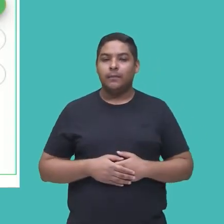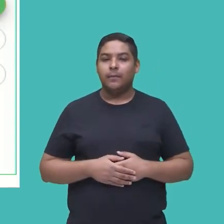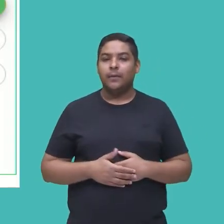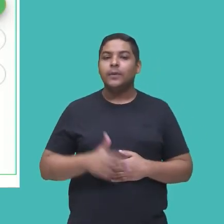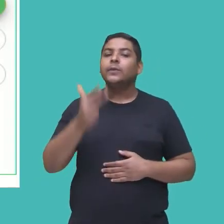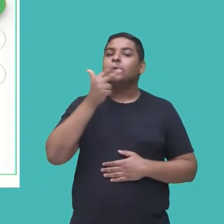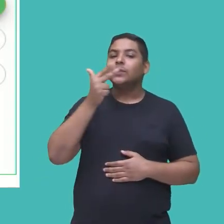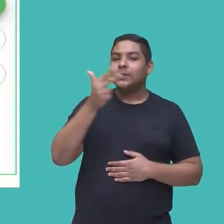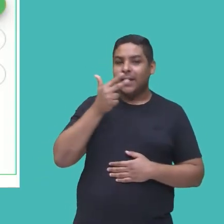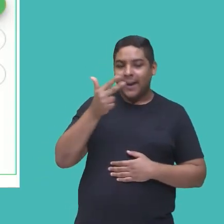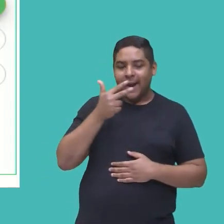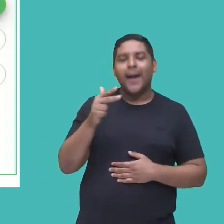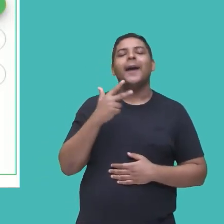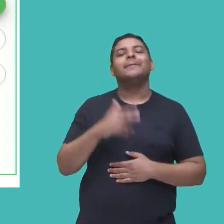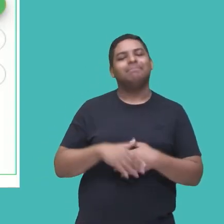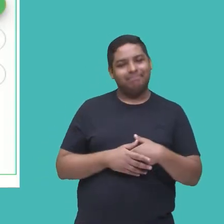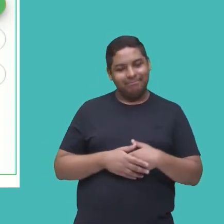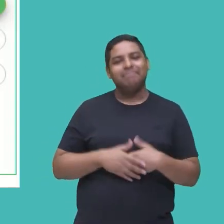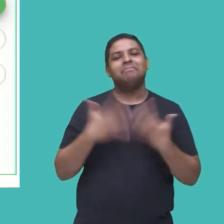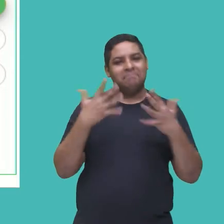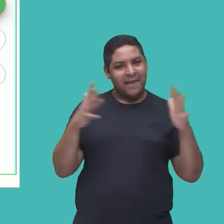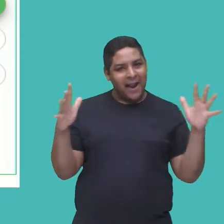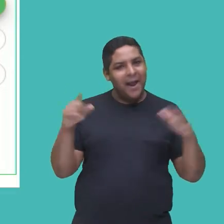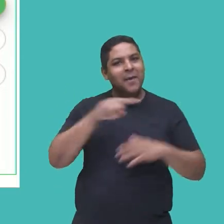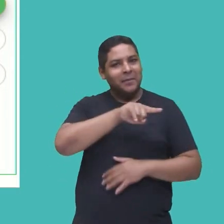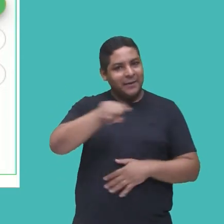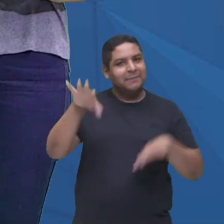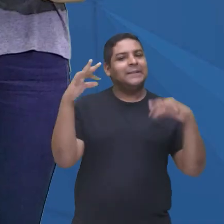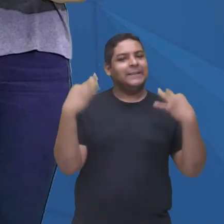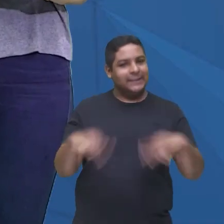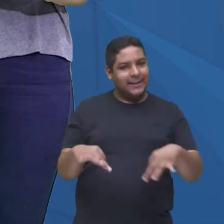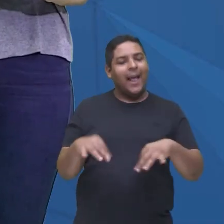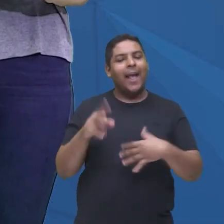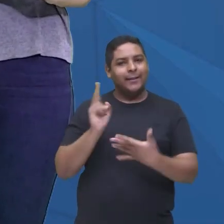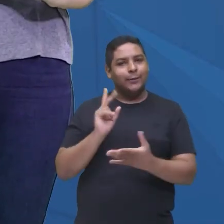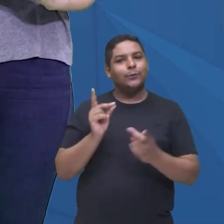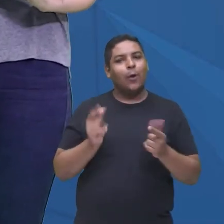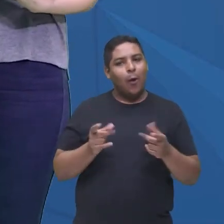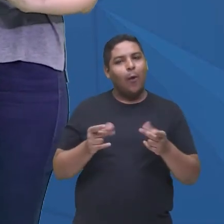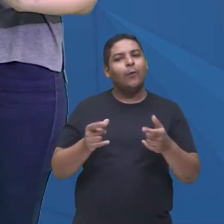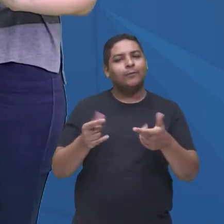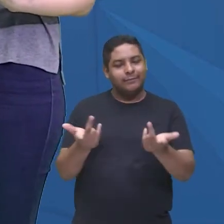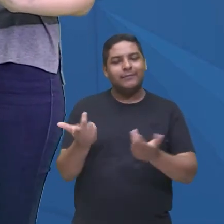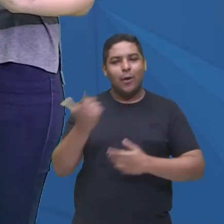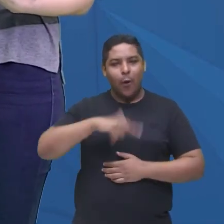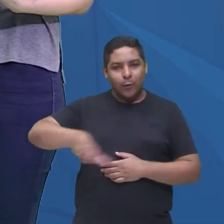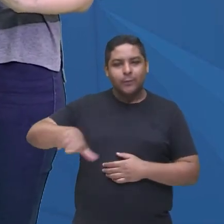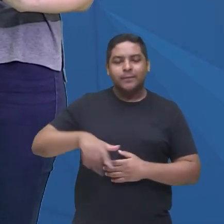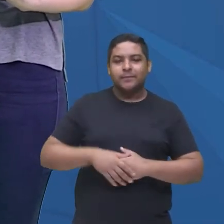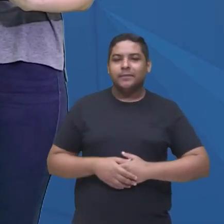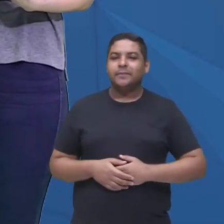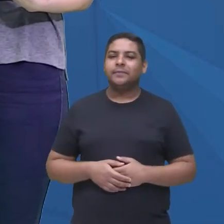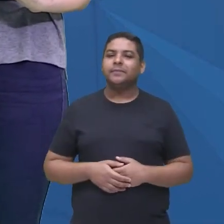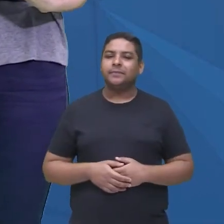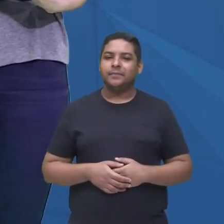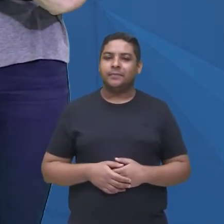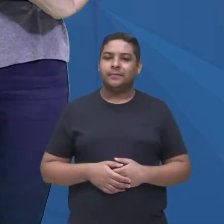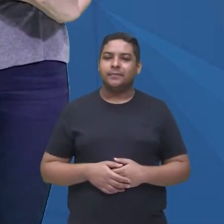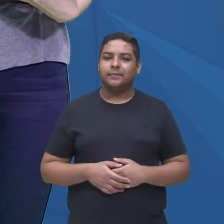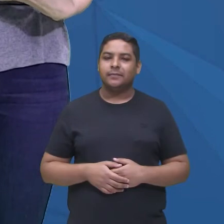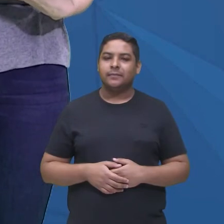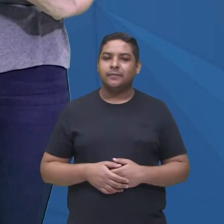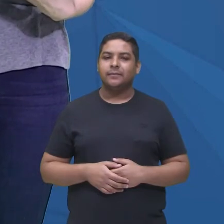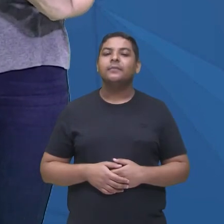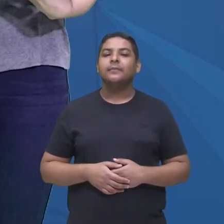cigarro, parabéns galera, quem tá acertando e continuando aí no jogo, a resposta correta é cigarro, e ele passa ali